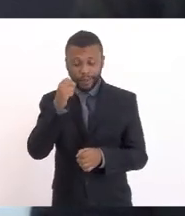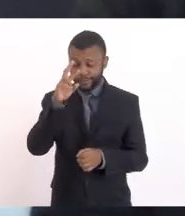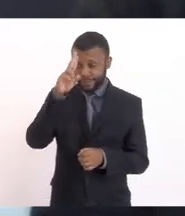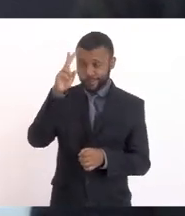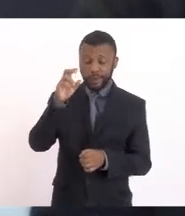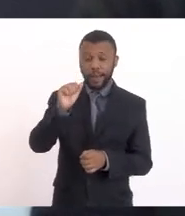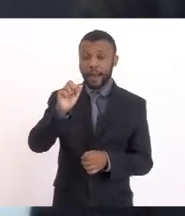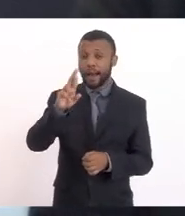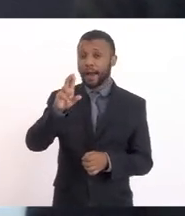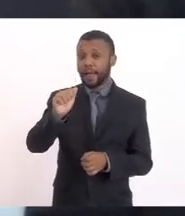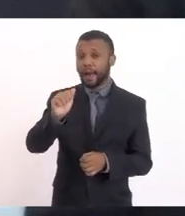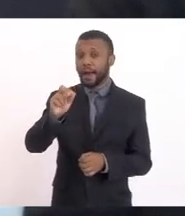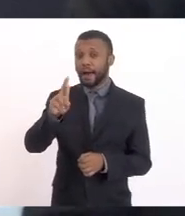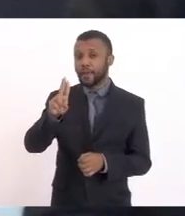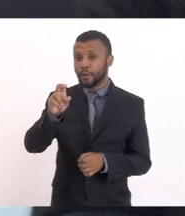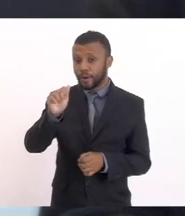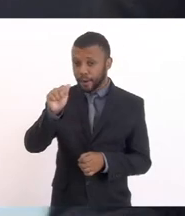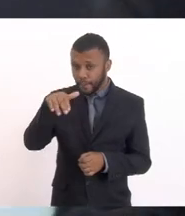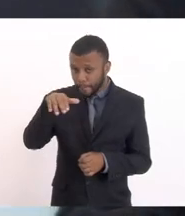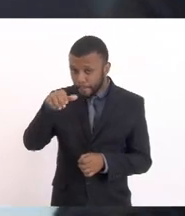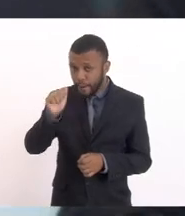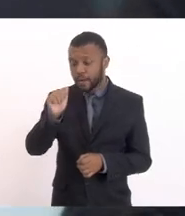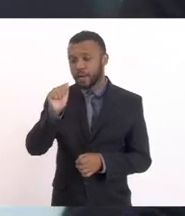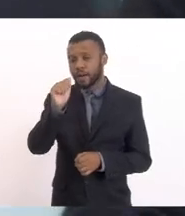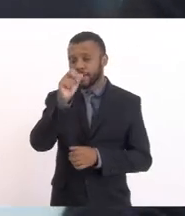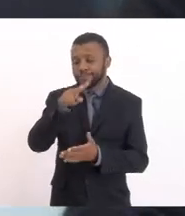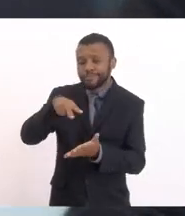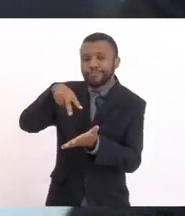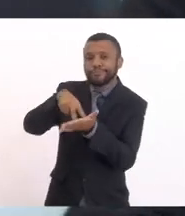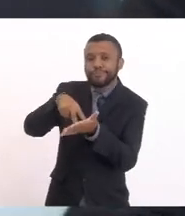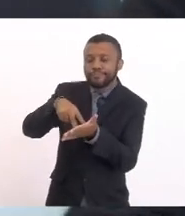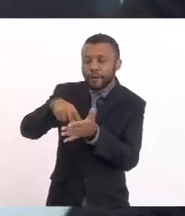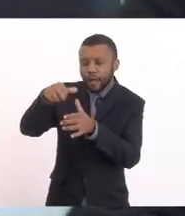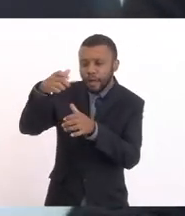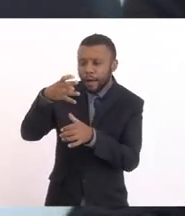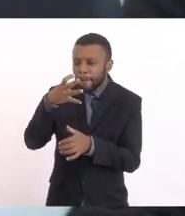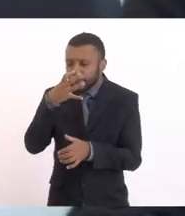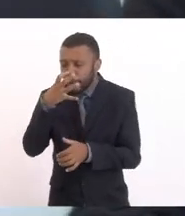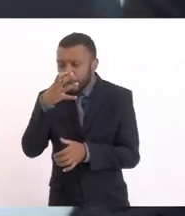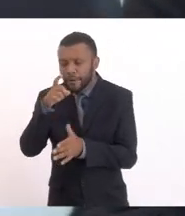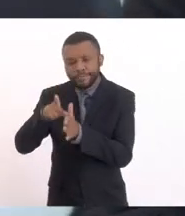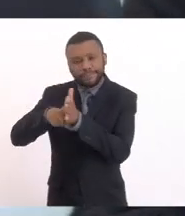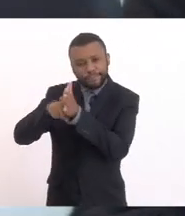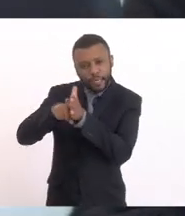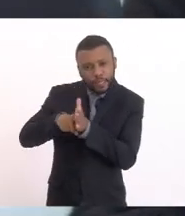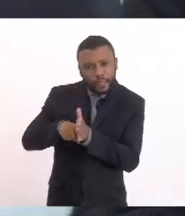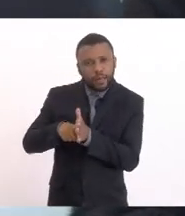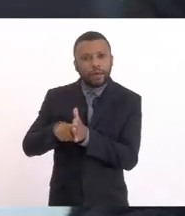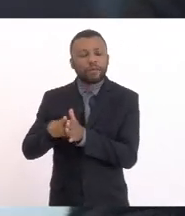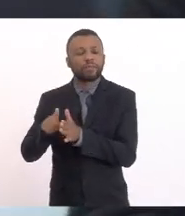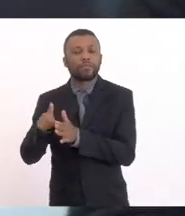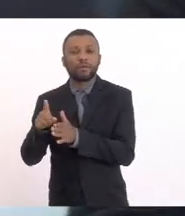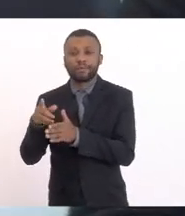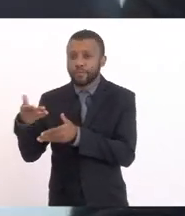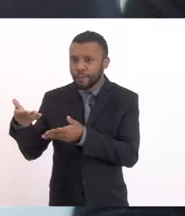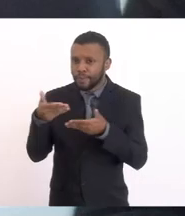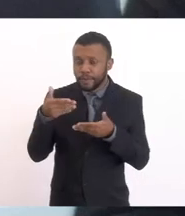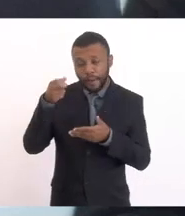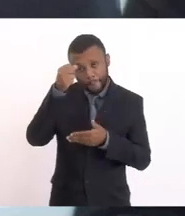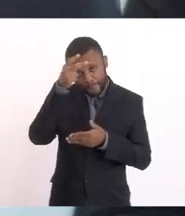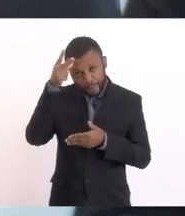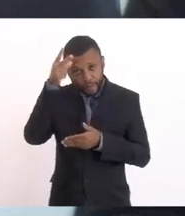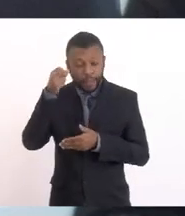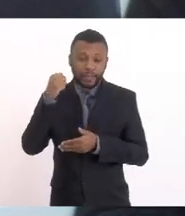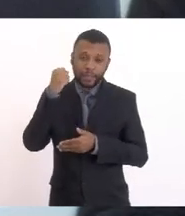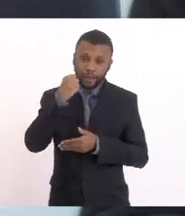Uma na quarta Olhando em loco E mantenho aqui O meu convite A prefeitura de Sacoarema A